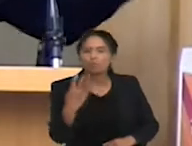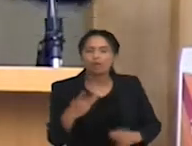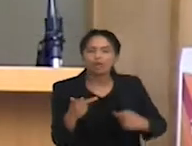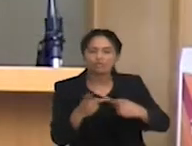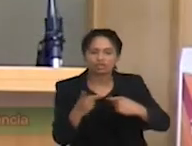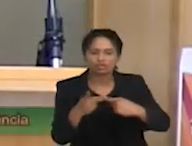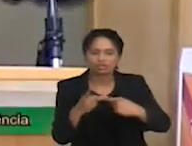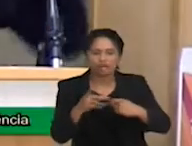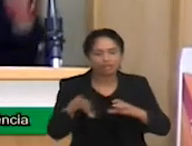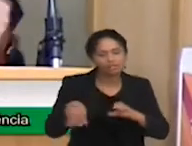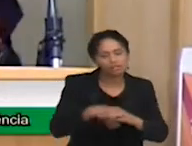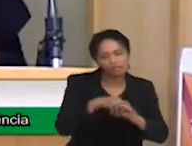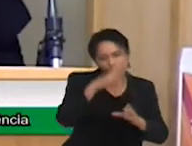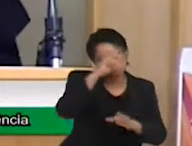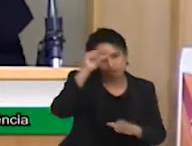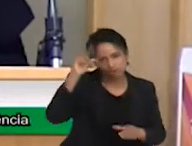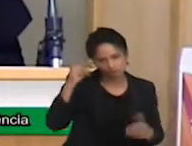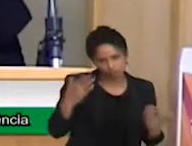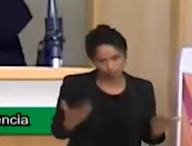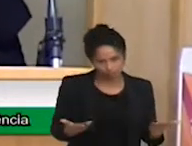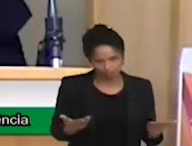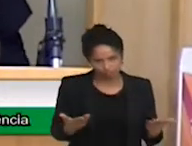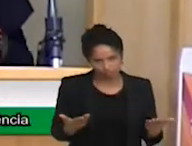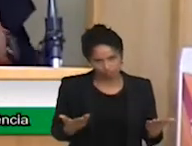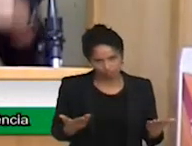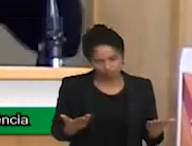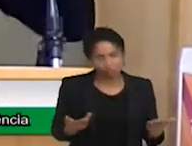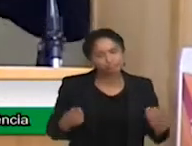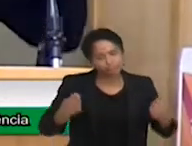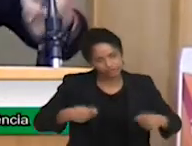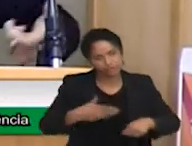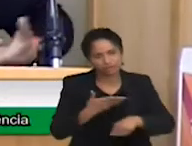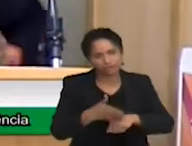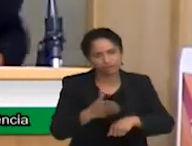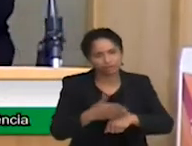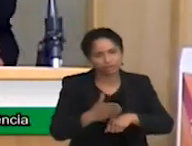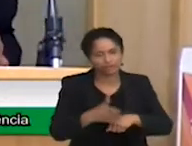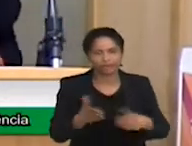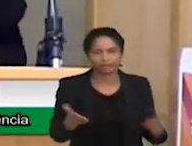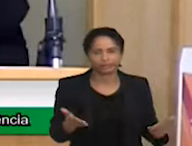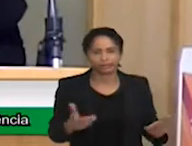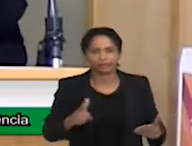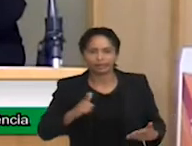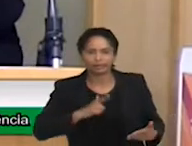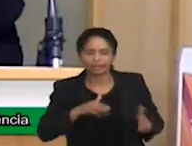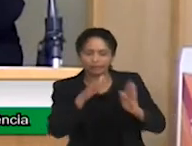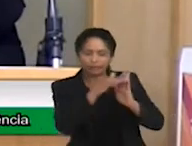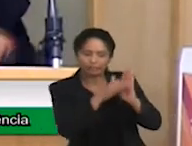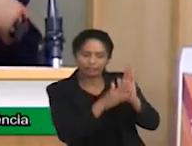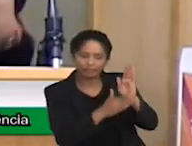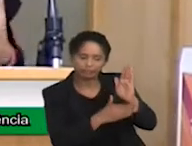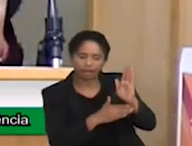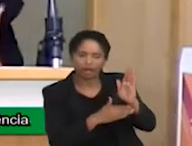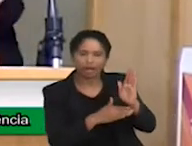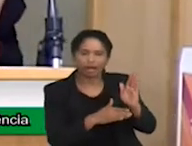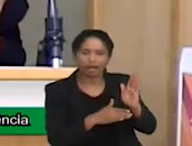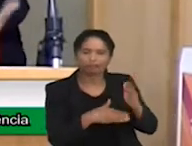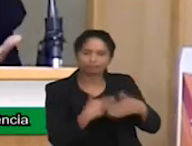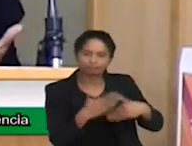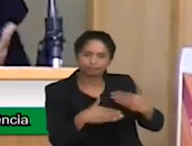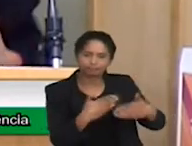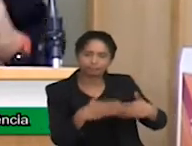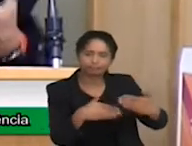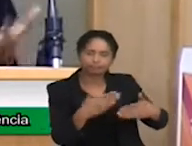para treinar esses pediatras para um rastreio precoce? para aplicar as escalas de desenvolvimento? A gente tem muita coisa